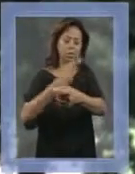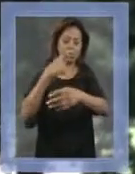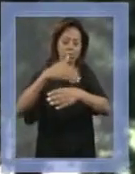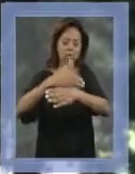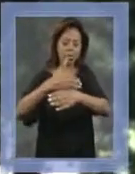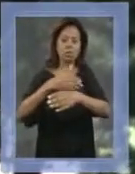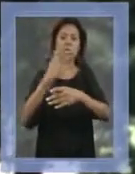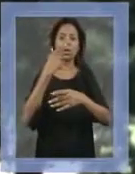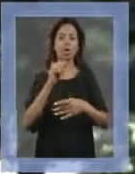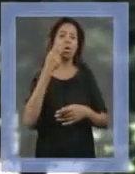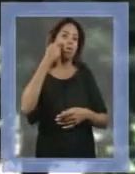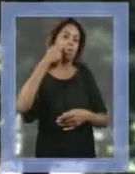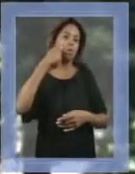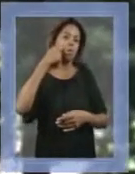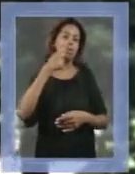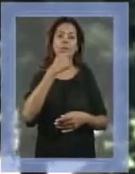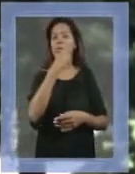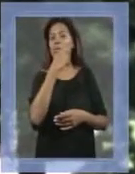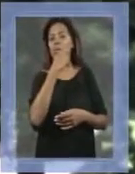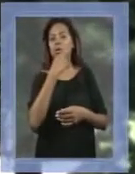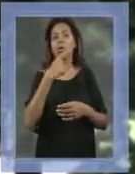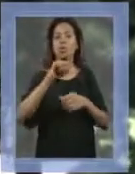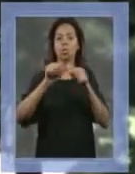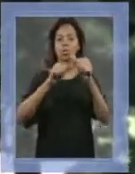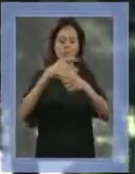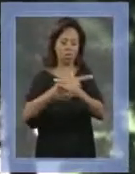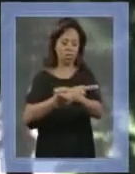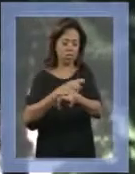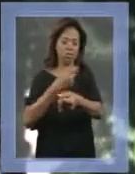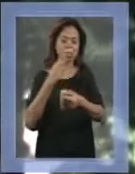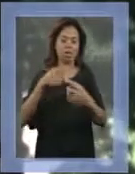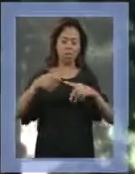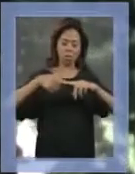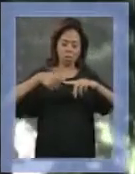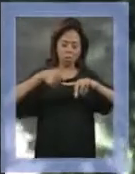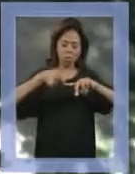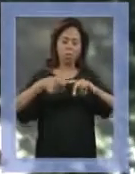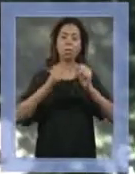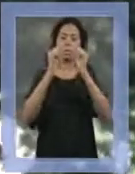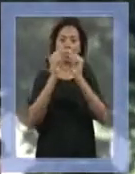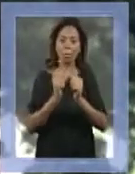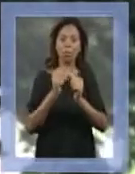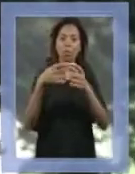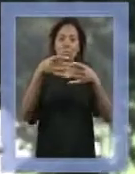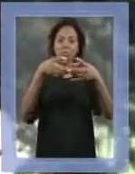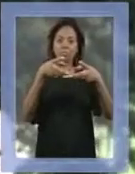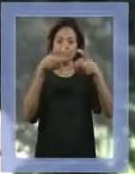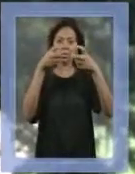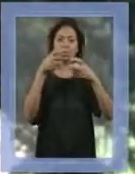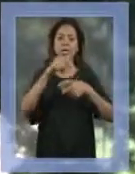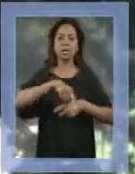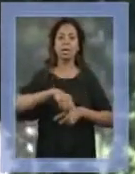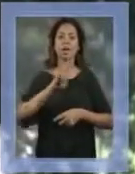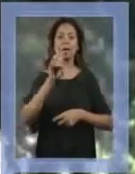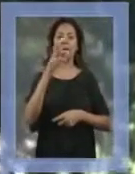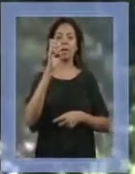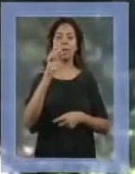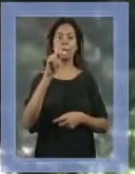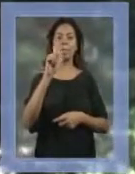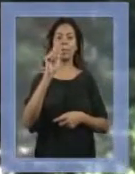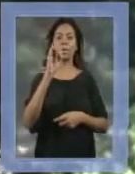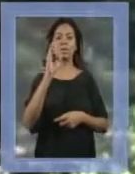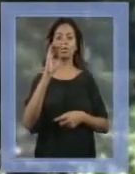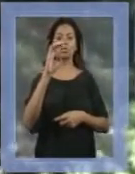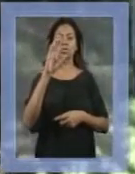uso de instrumentos que perfuram a pele, como lâminas de barbear, transfusão de sangue, alicates de cutícula. E a hepatite C